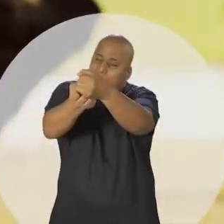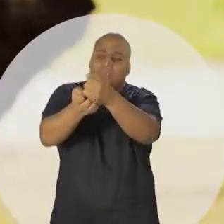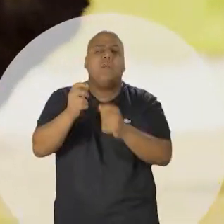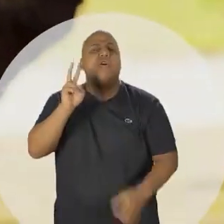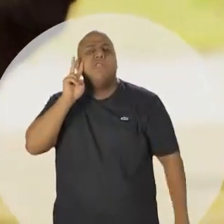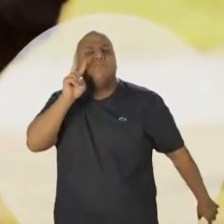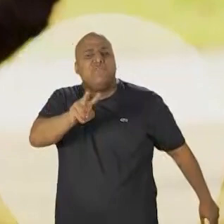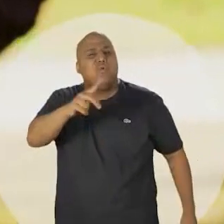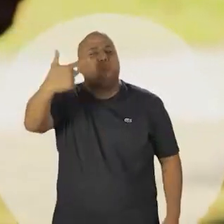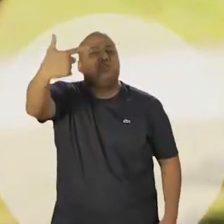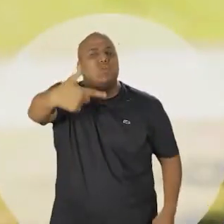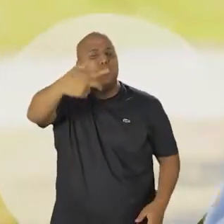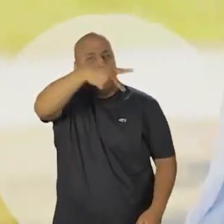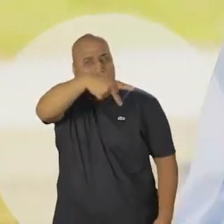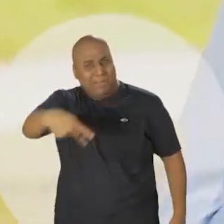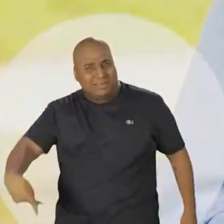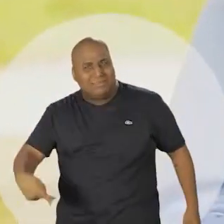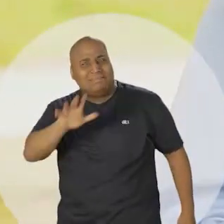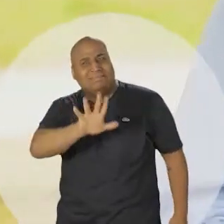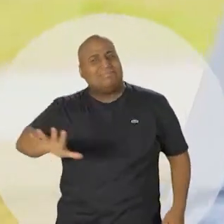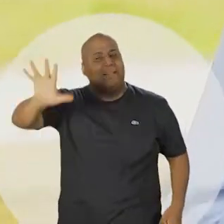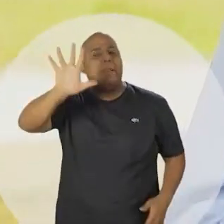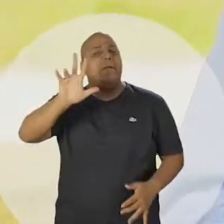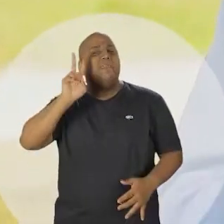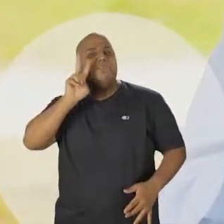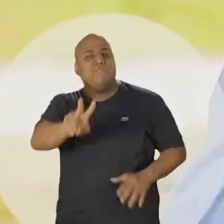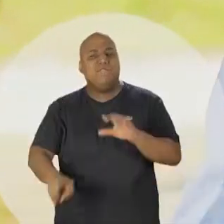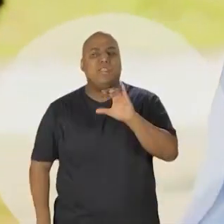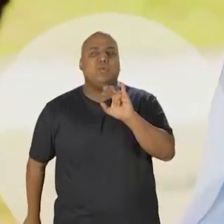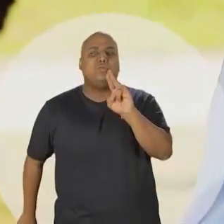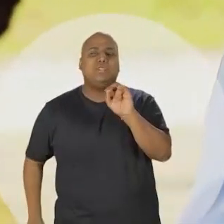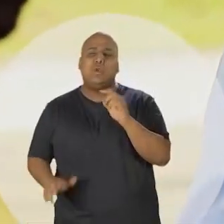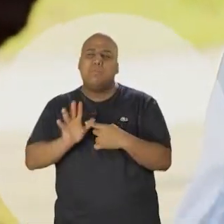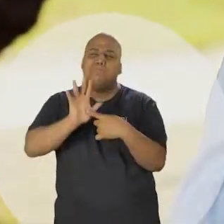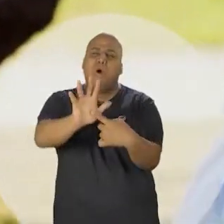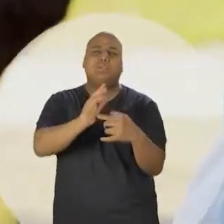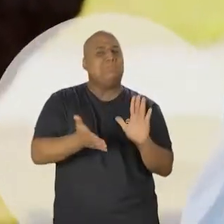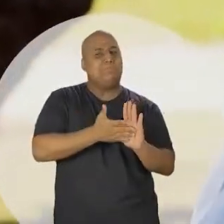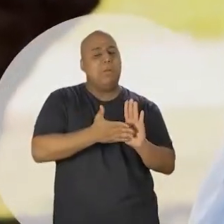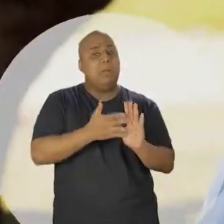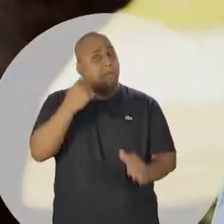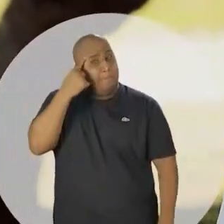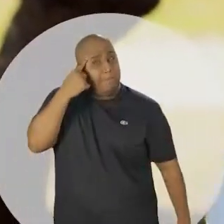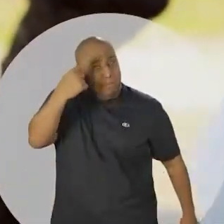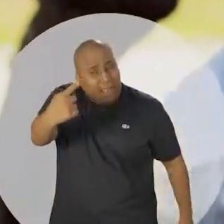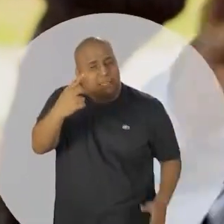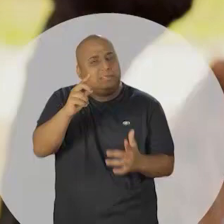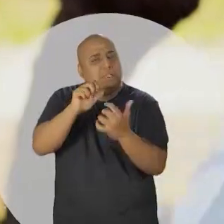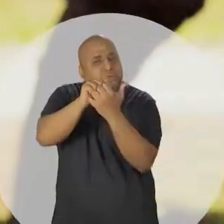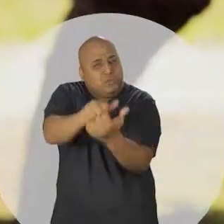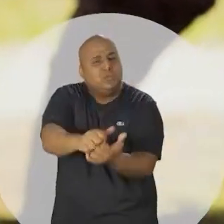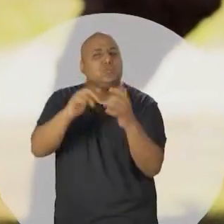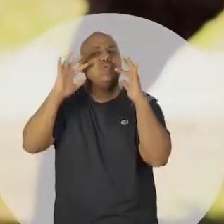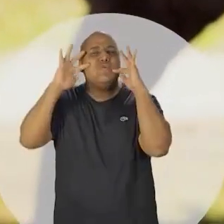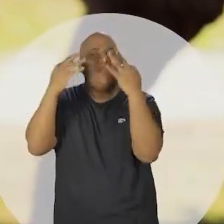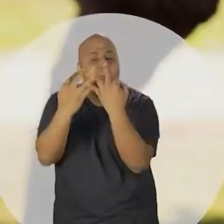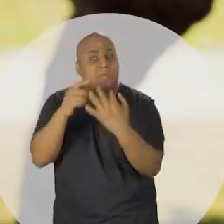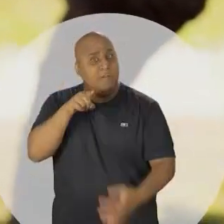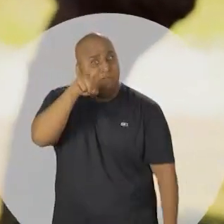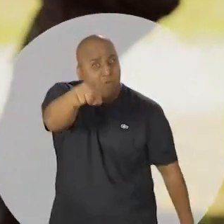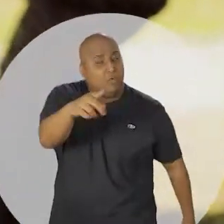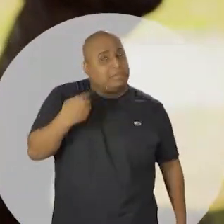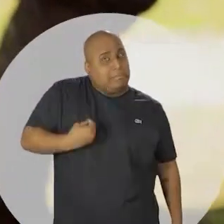Vocês assistiram o nosso vice-presidente nacional, Ciro Gomes, apresentar nossas propostas. Pense nelas, discuta com a sua família.